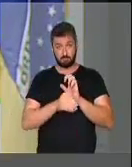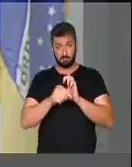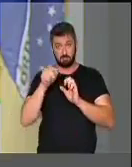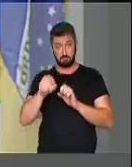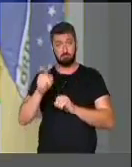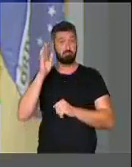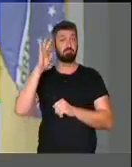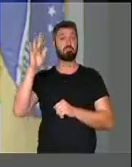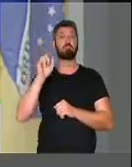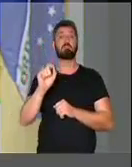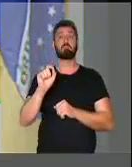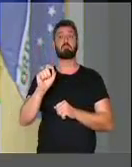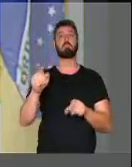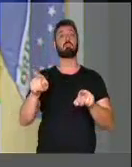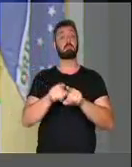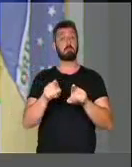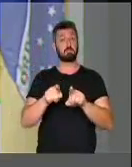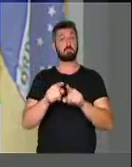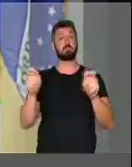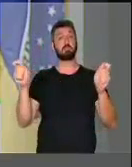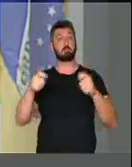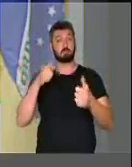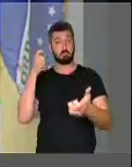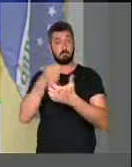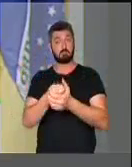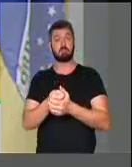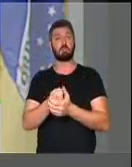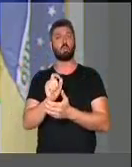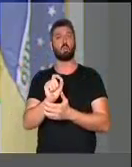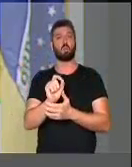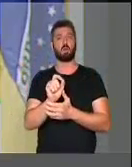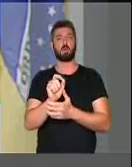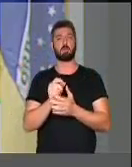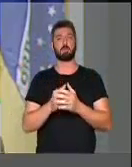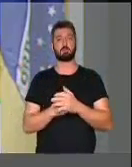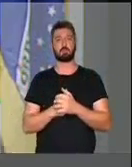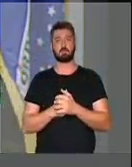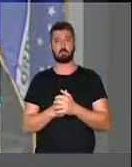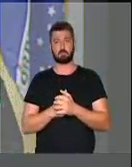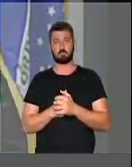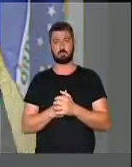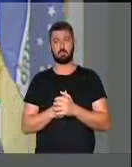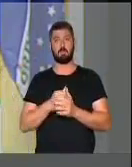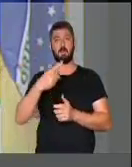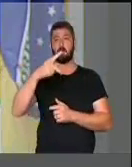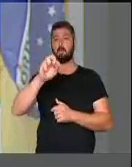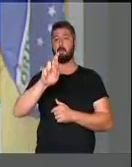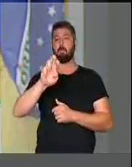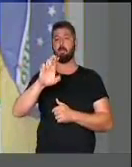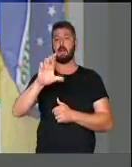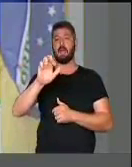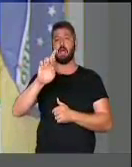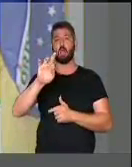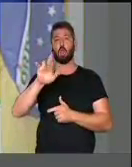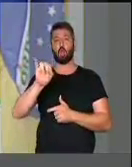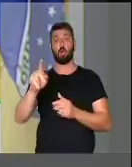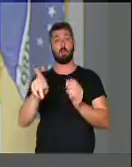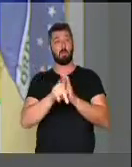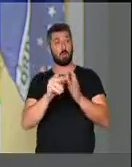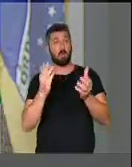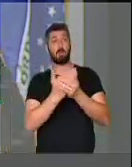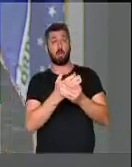prevê que também possa ser pago com precatórios oriundos de